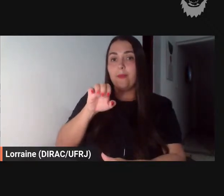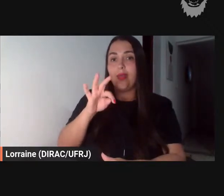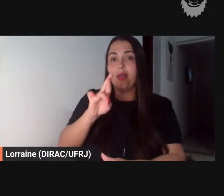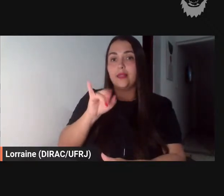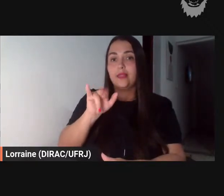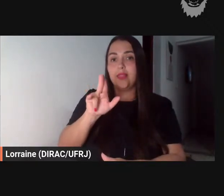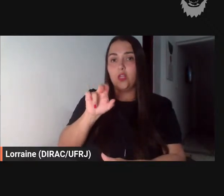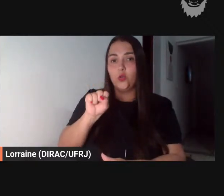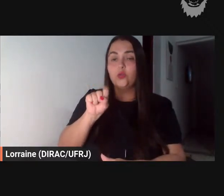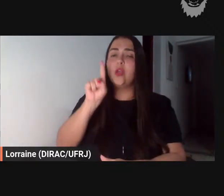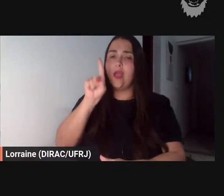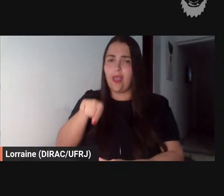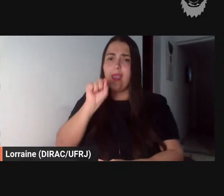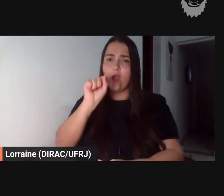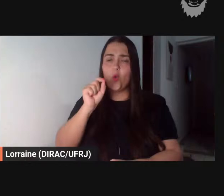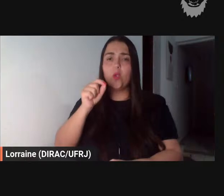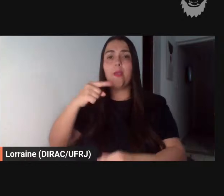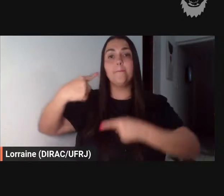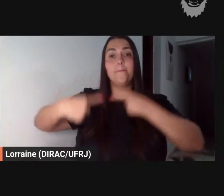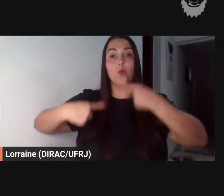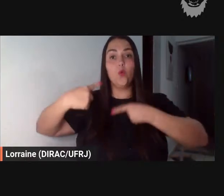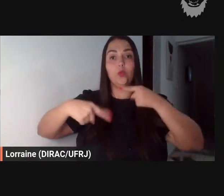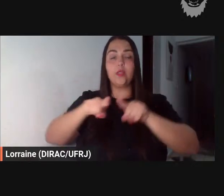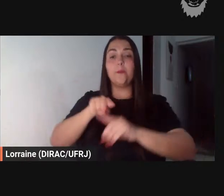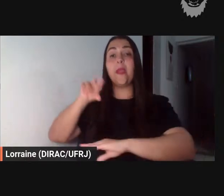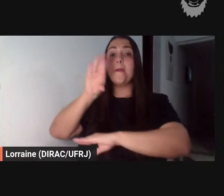político e orador em Atenas